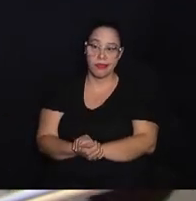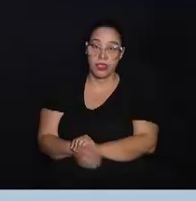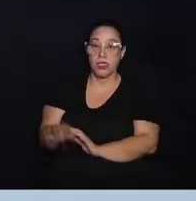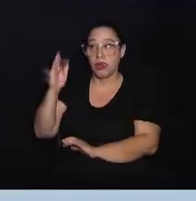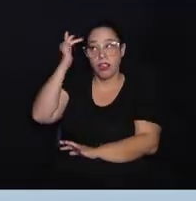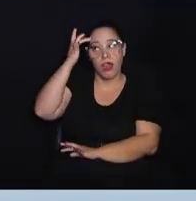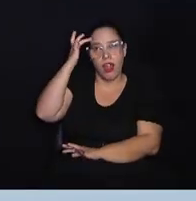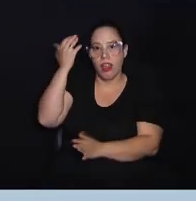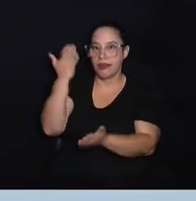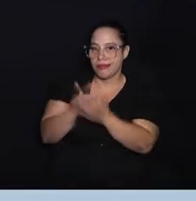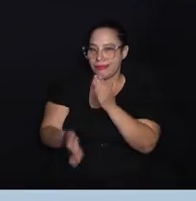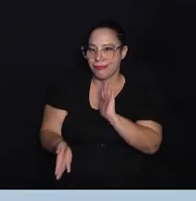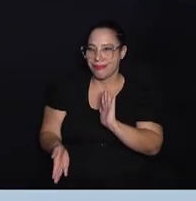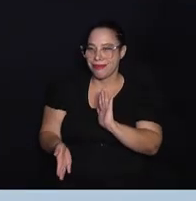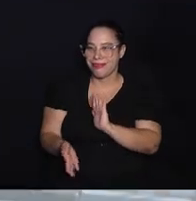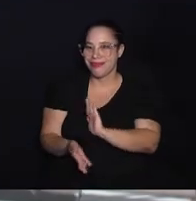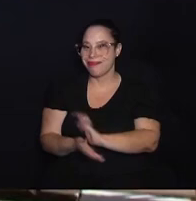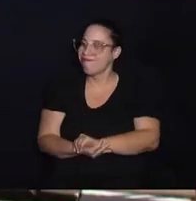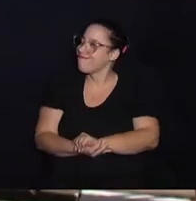imperdível.